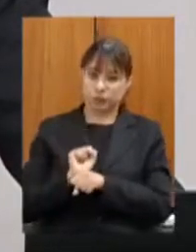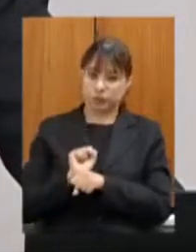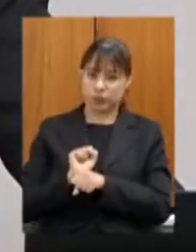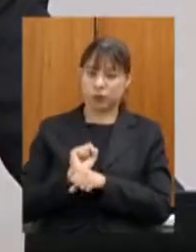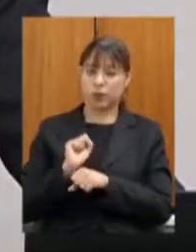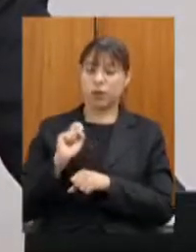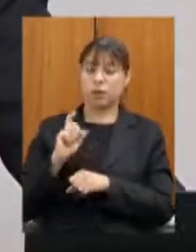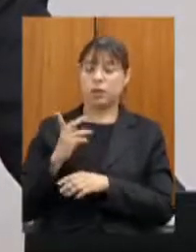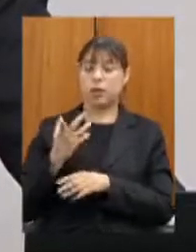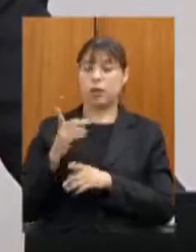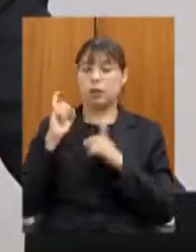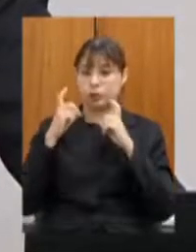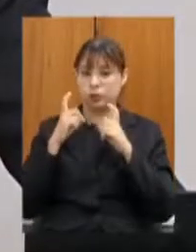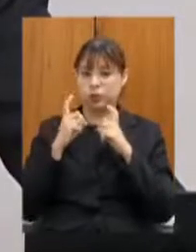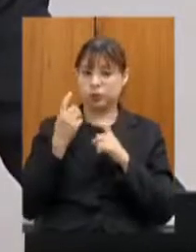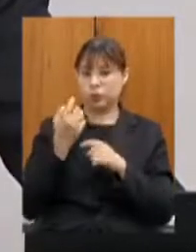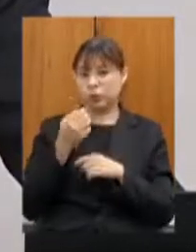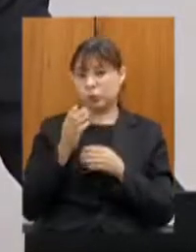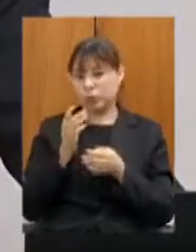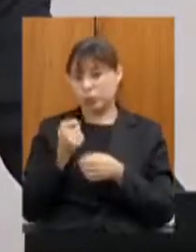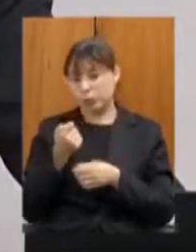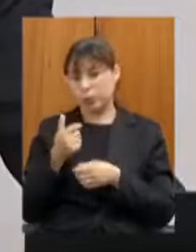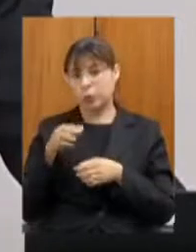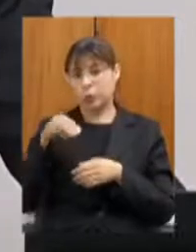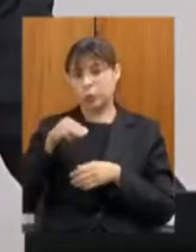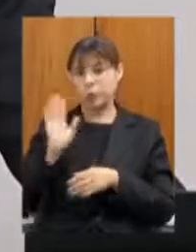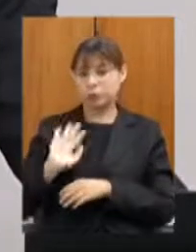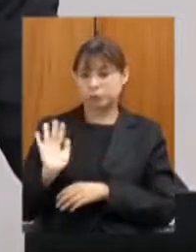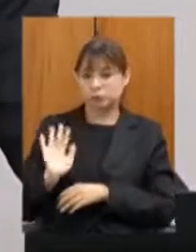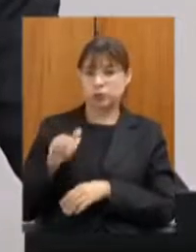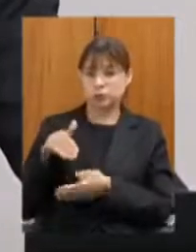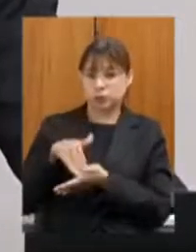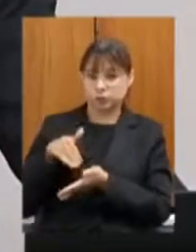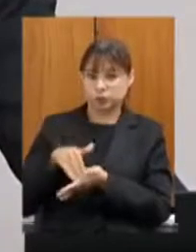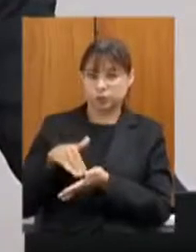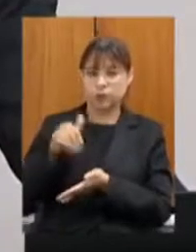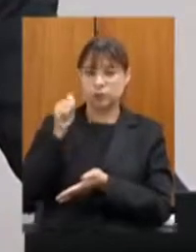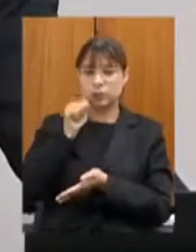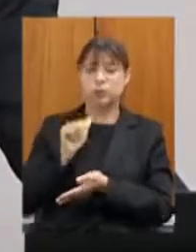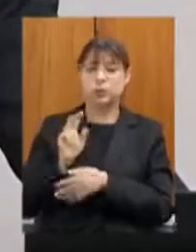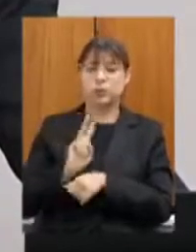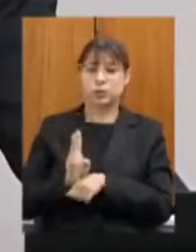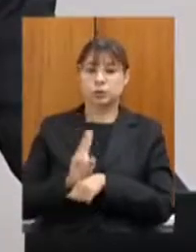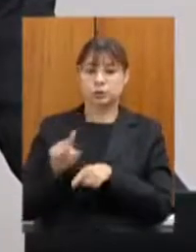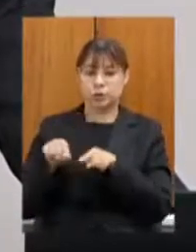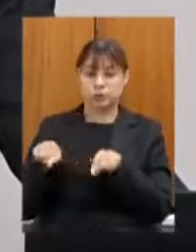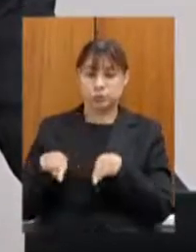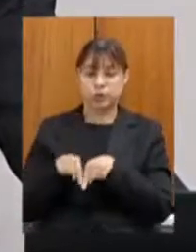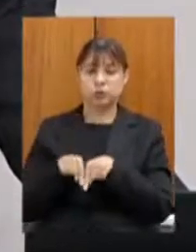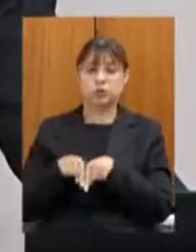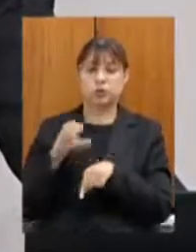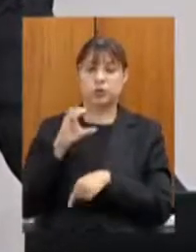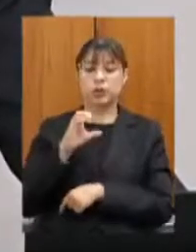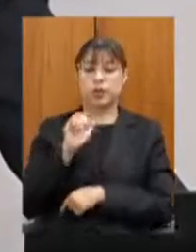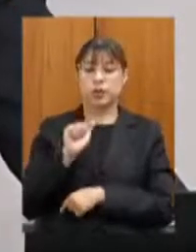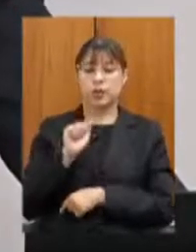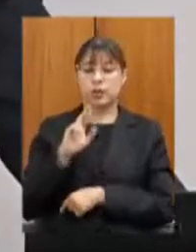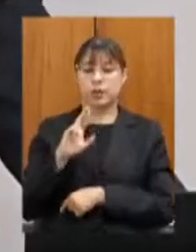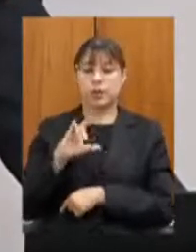a reunião para despedirmos do secretário da chefe de gabinete a Carolina